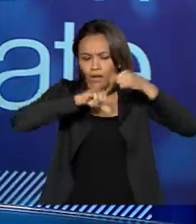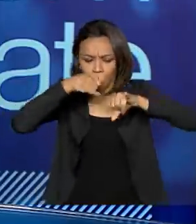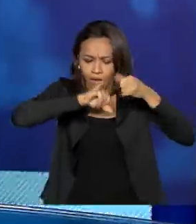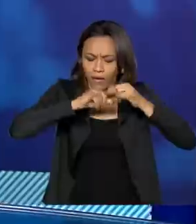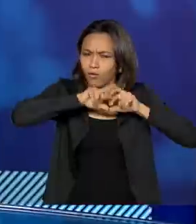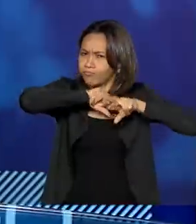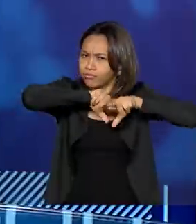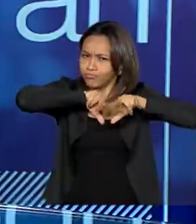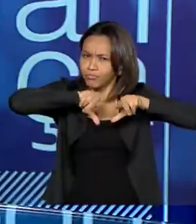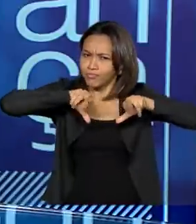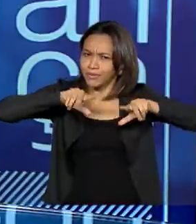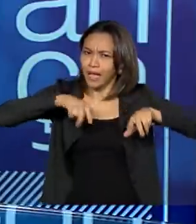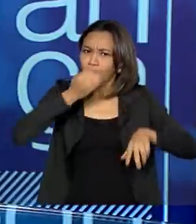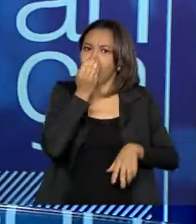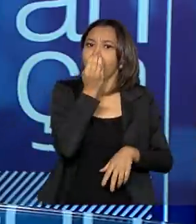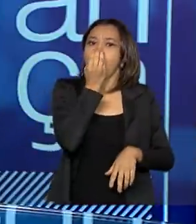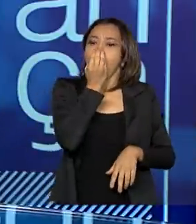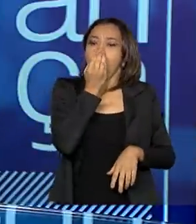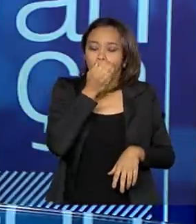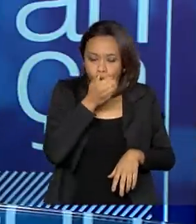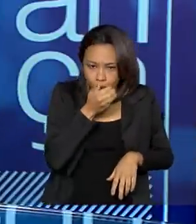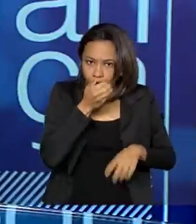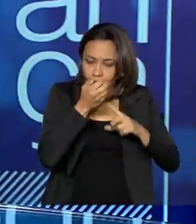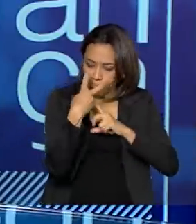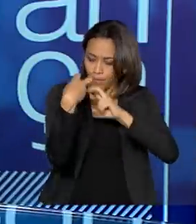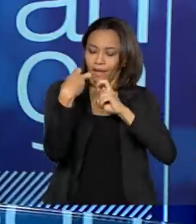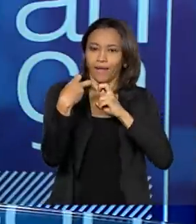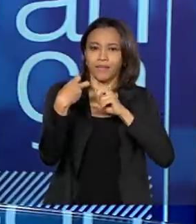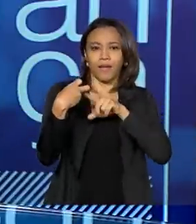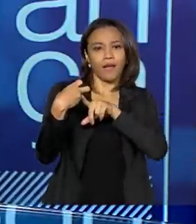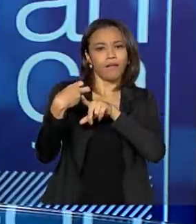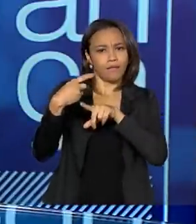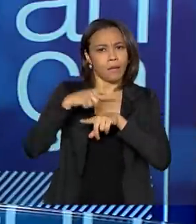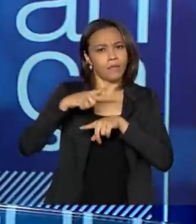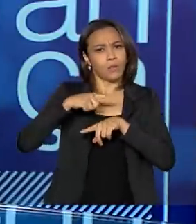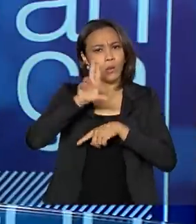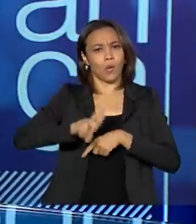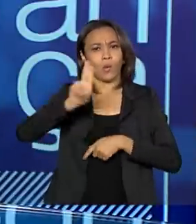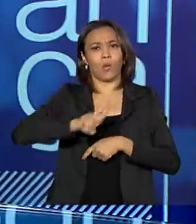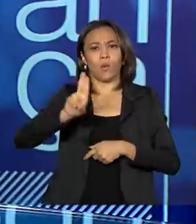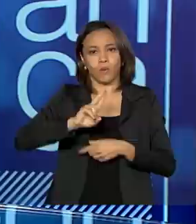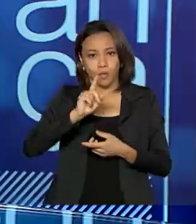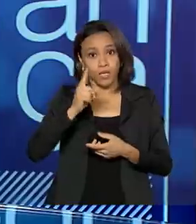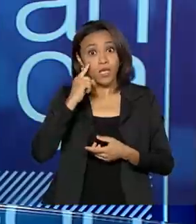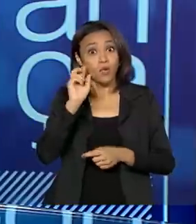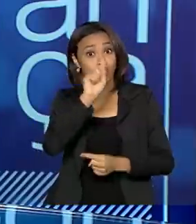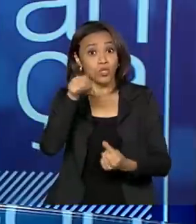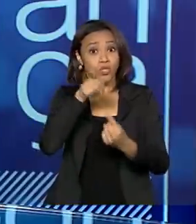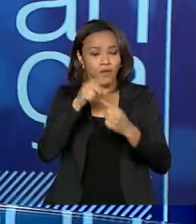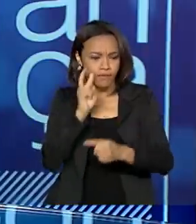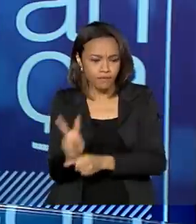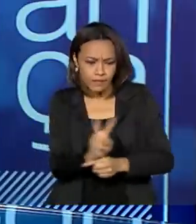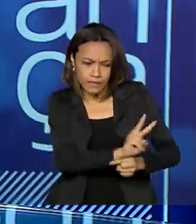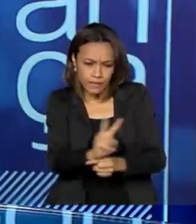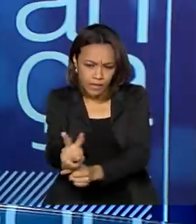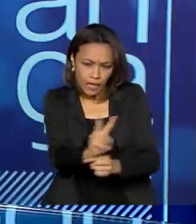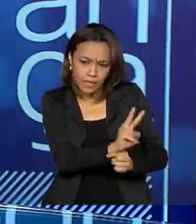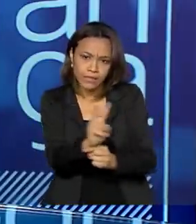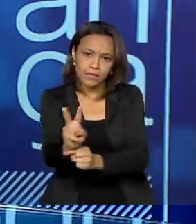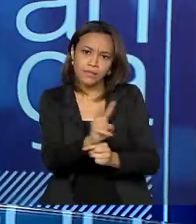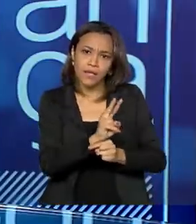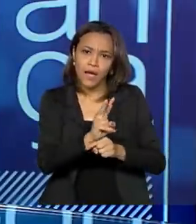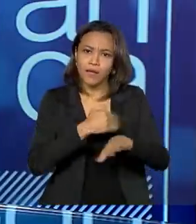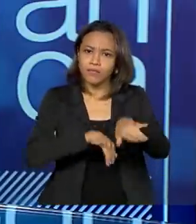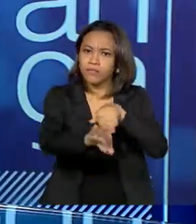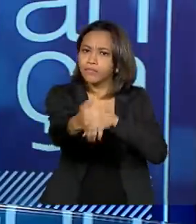possíveis de detectar através desse aparelho. E o objetivo é a fiscalização no trânsito. Hoje, a lei já permite, ela